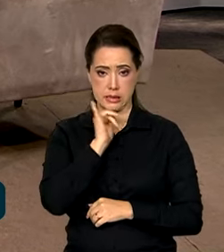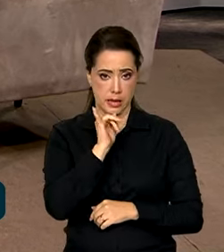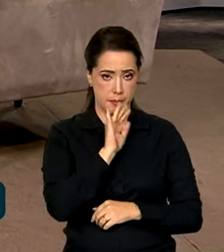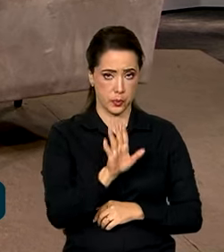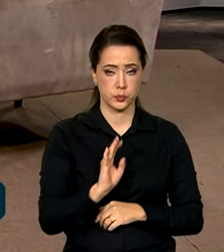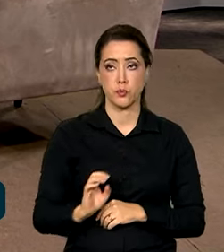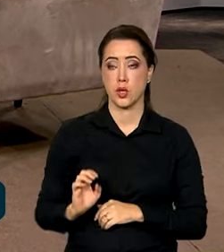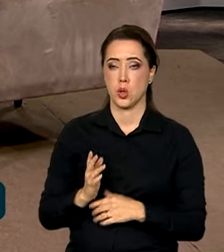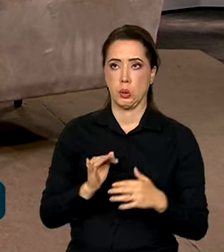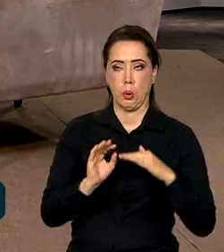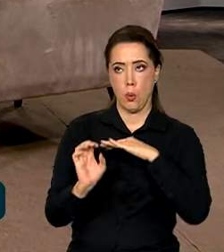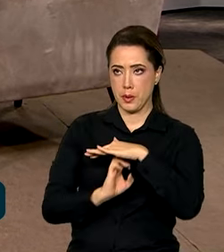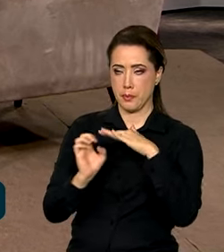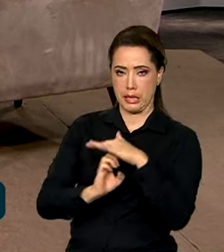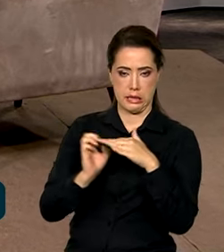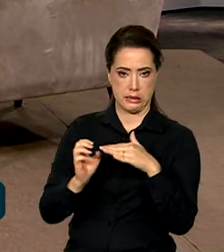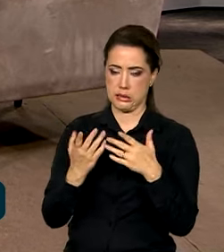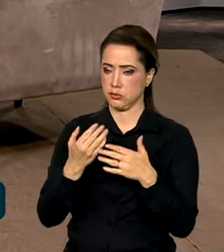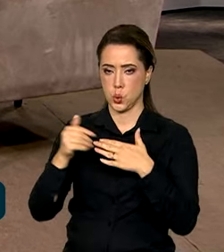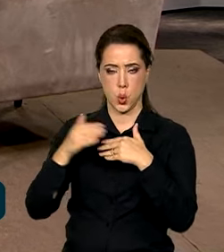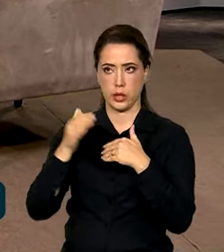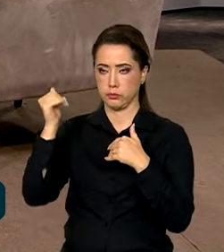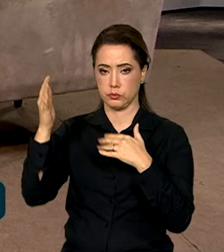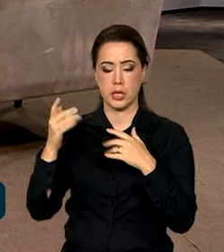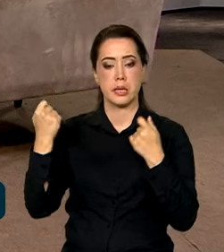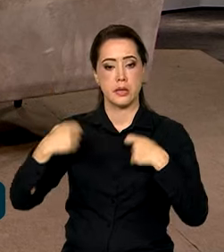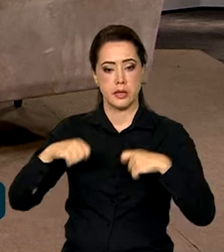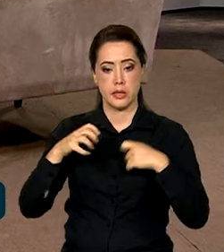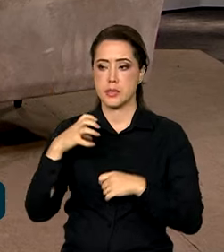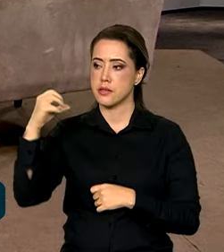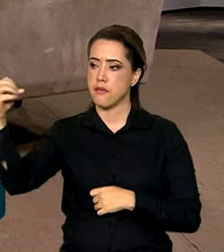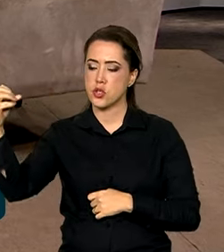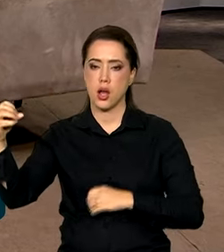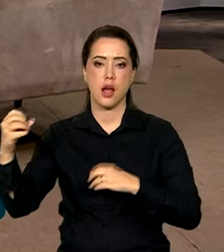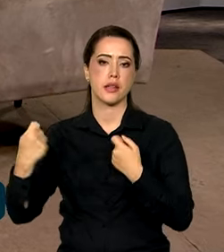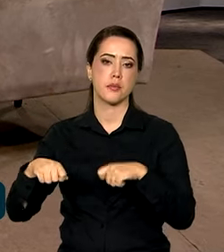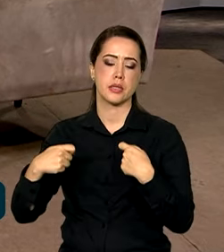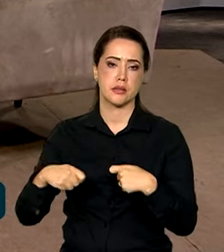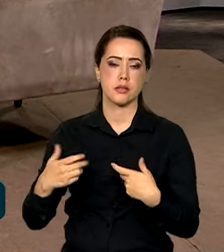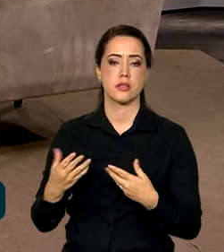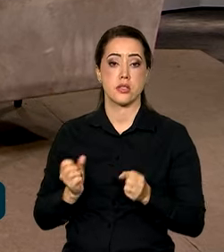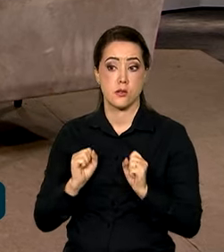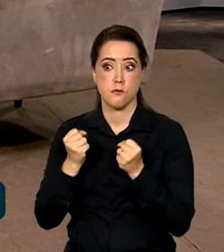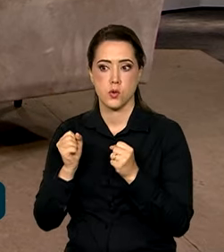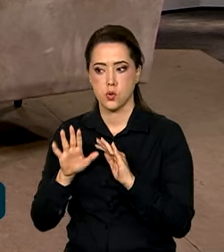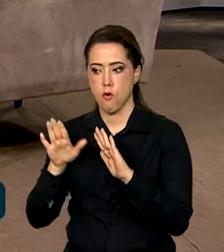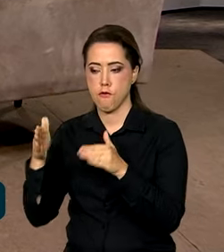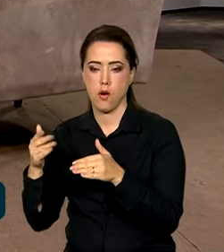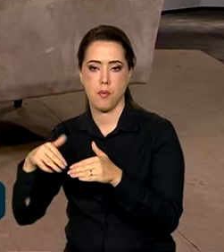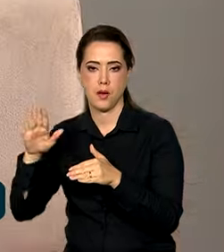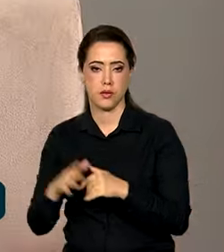uma grande empresa, uma multinacional qualquer, que precisa viajar, que precisa se dedicar mais tempo.